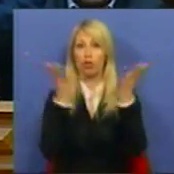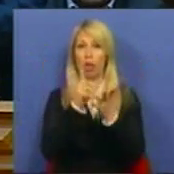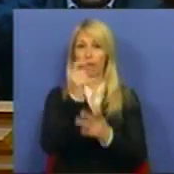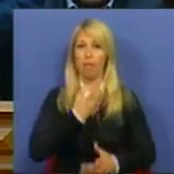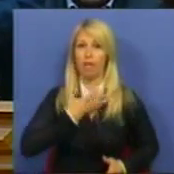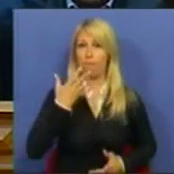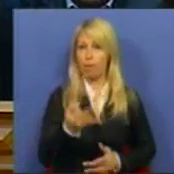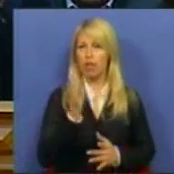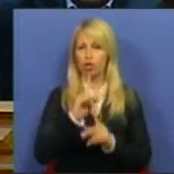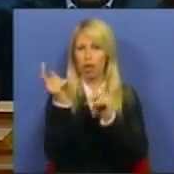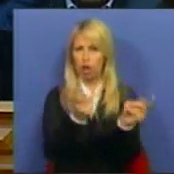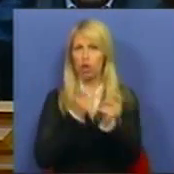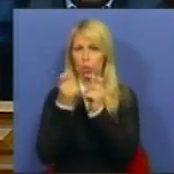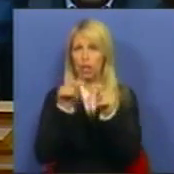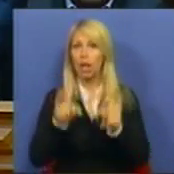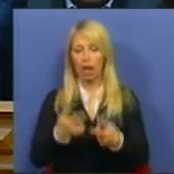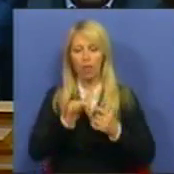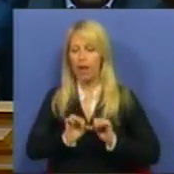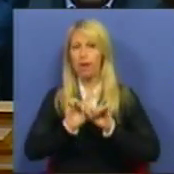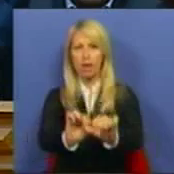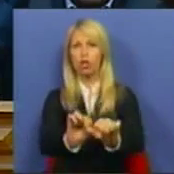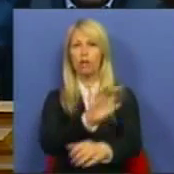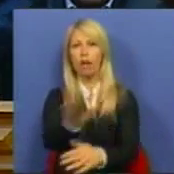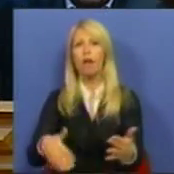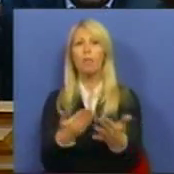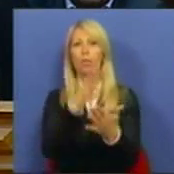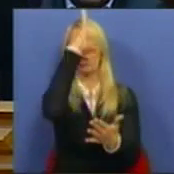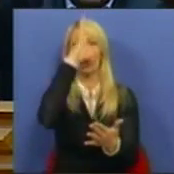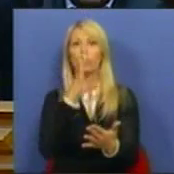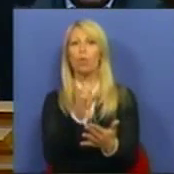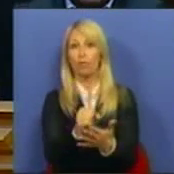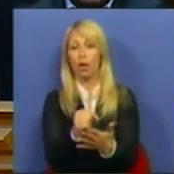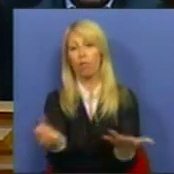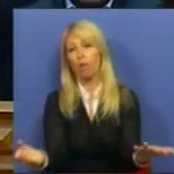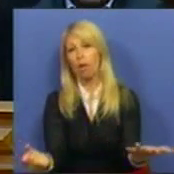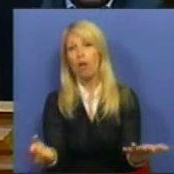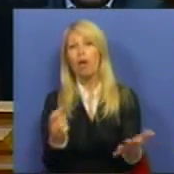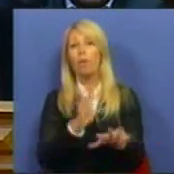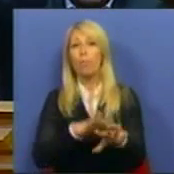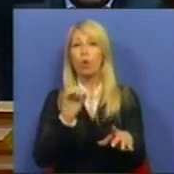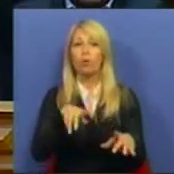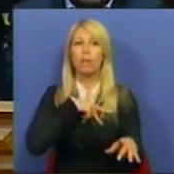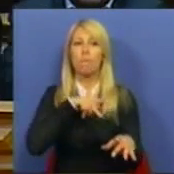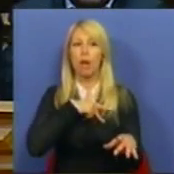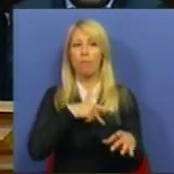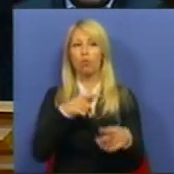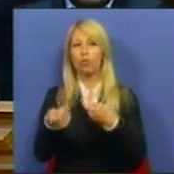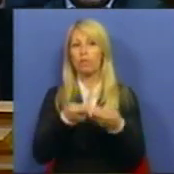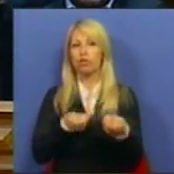discutida, vai rejeitar a proposta do Governo, ao que tudo indica, sobre os bónus dos gestores.